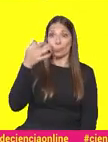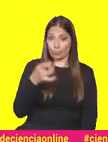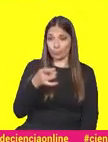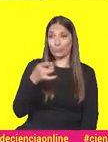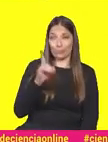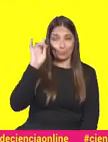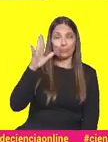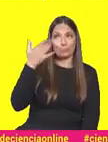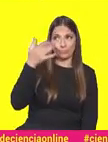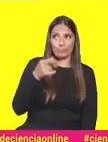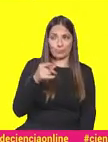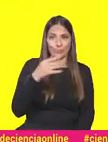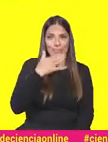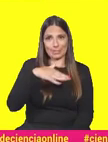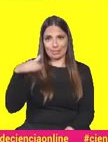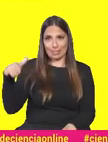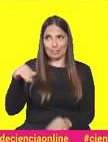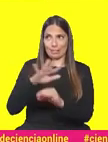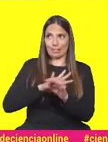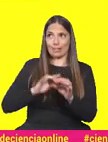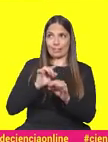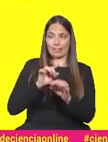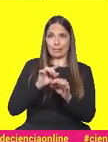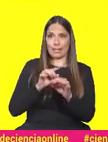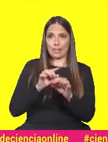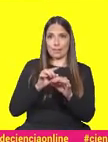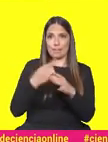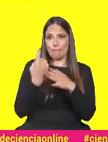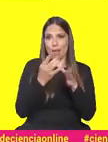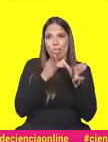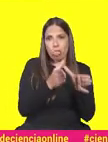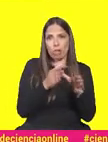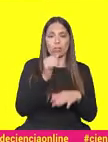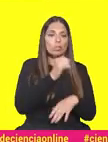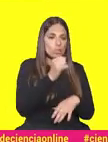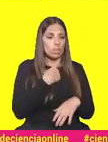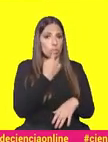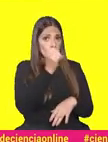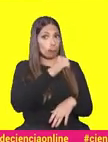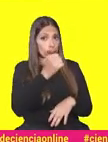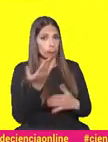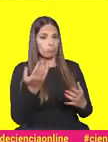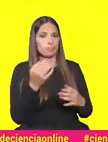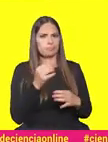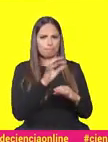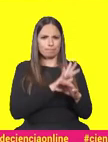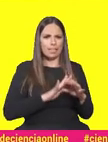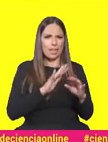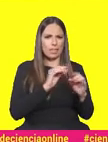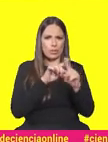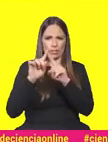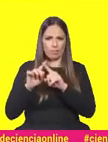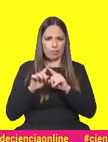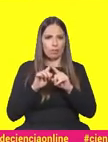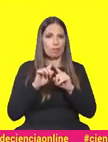um papel primordial, a par da ciência, neste confinamento? Eu diria que sim, que em todos os níveis tem tido um